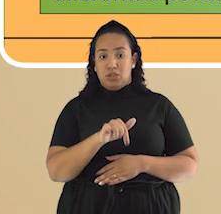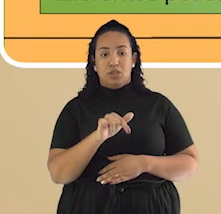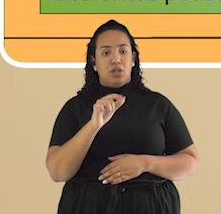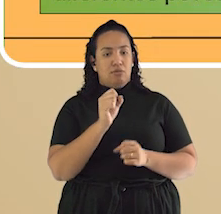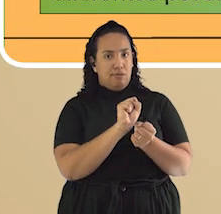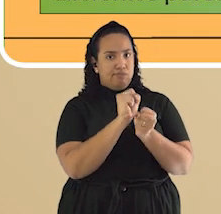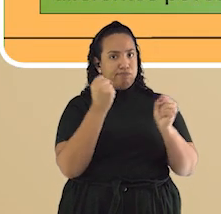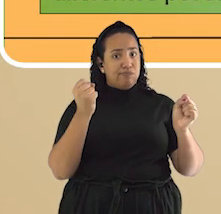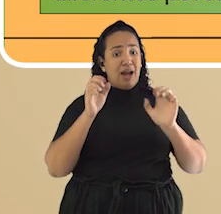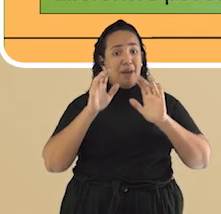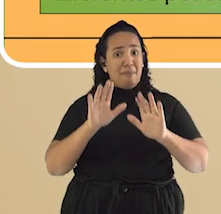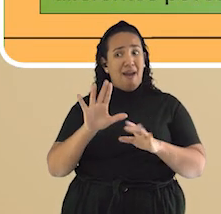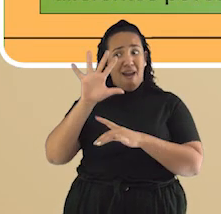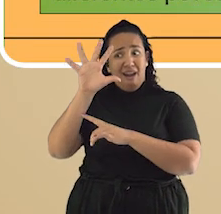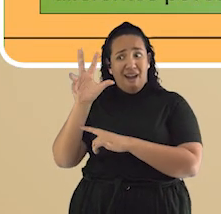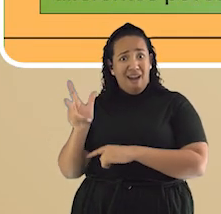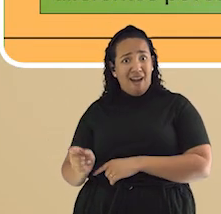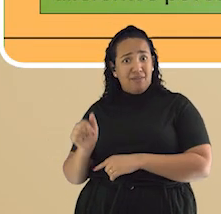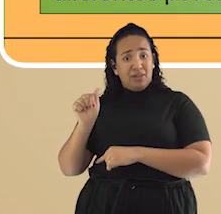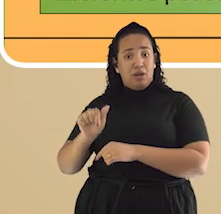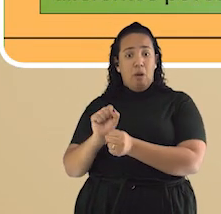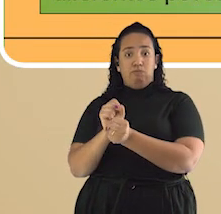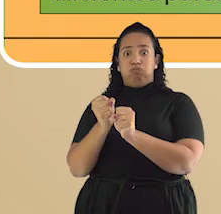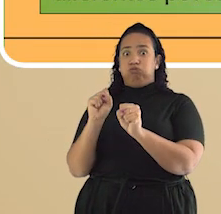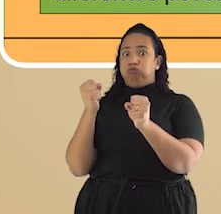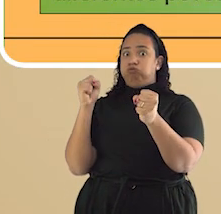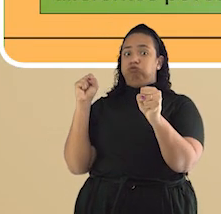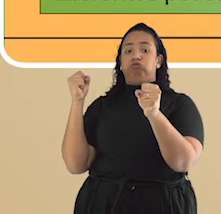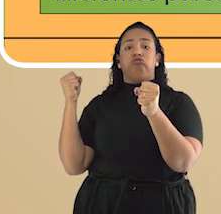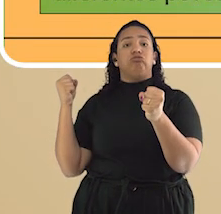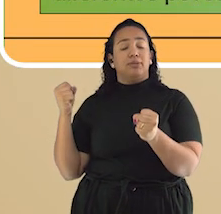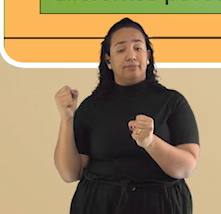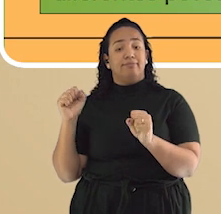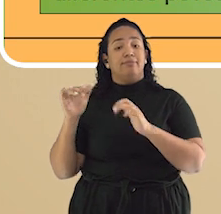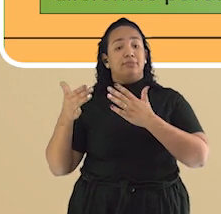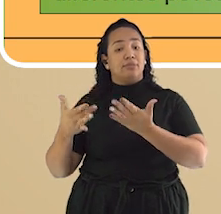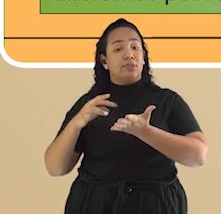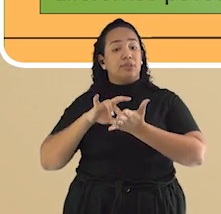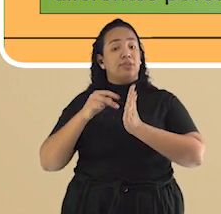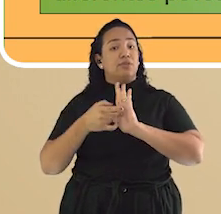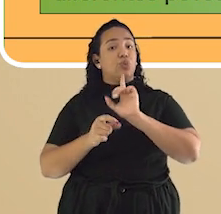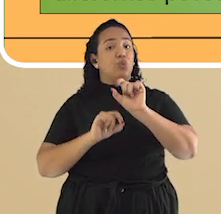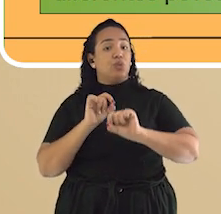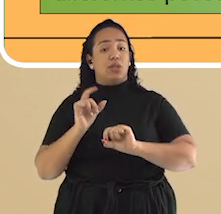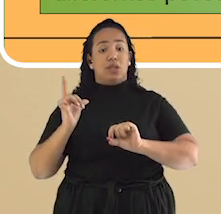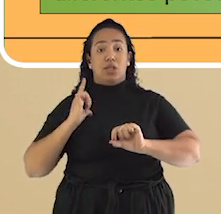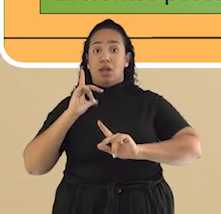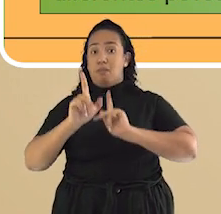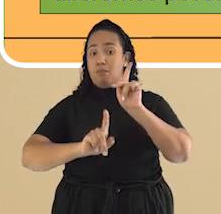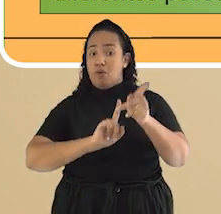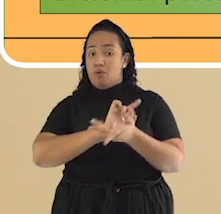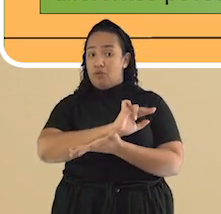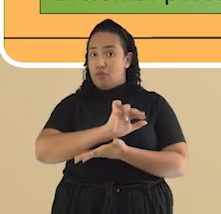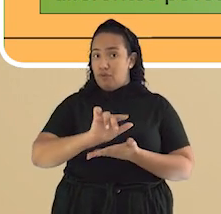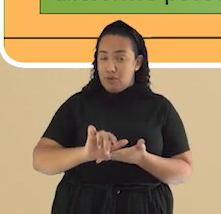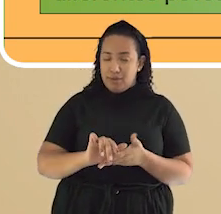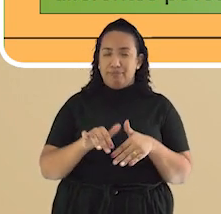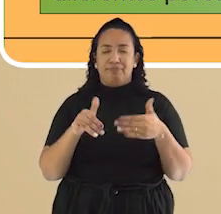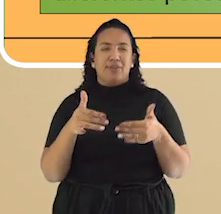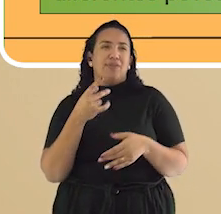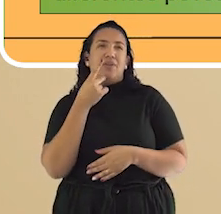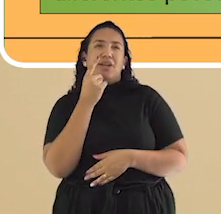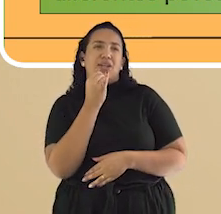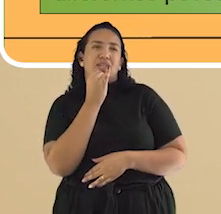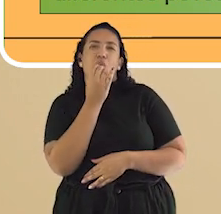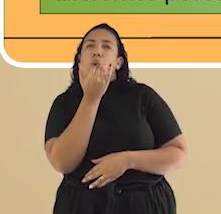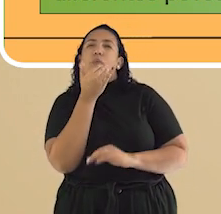Com isso, é de se esperar a existência de diferentes povos, né? Então, gente, dizer comida africana é tratar